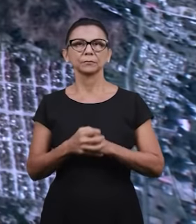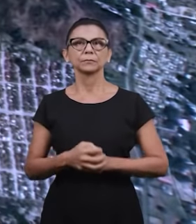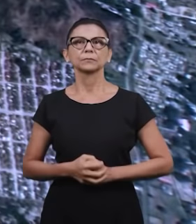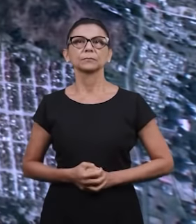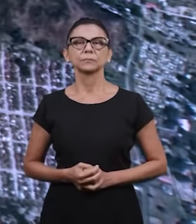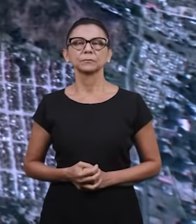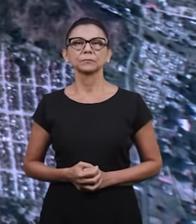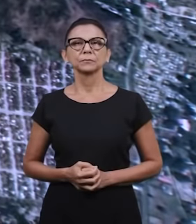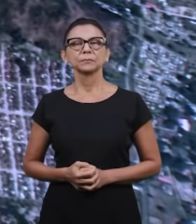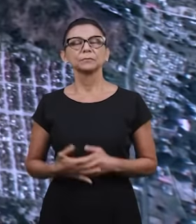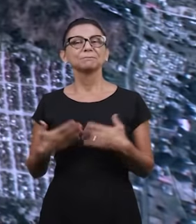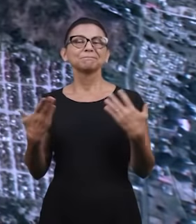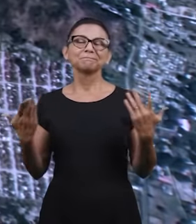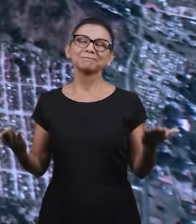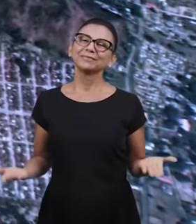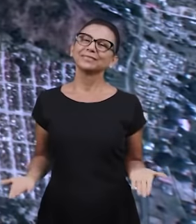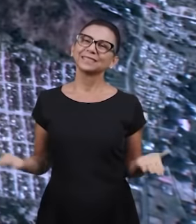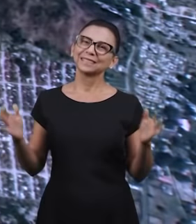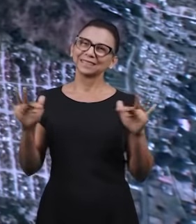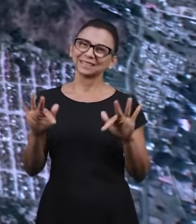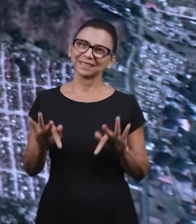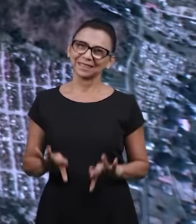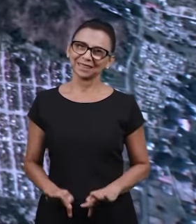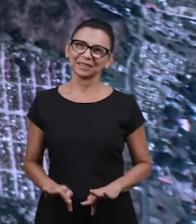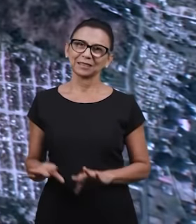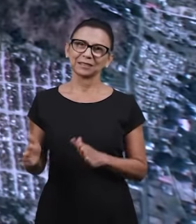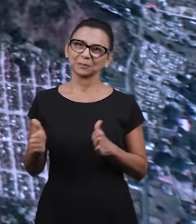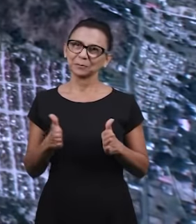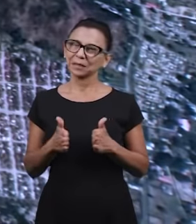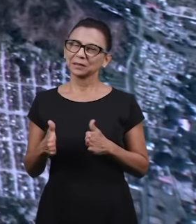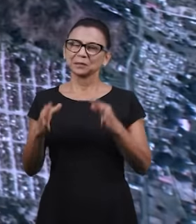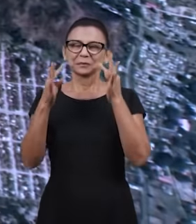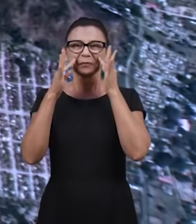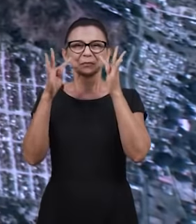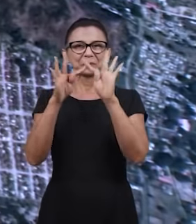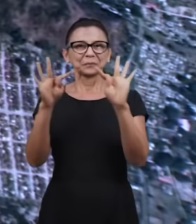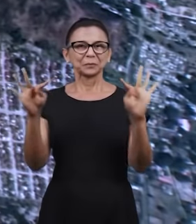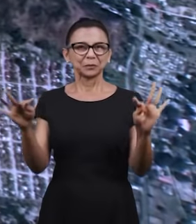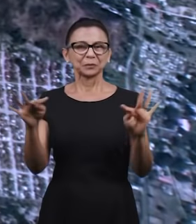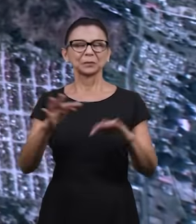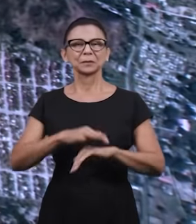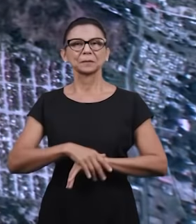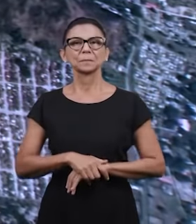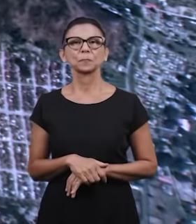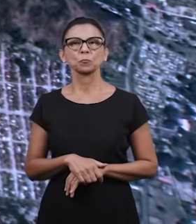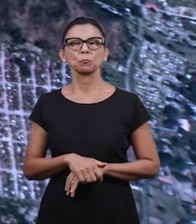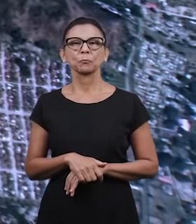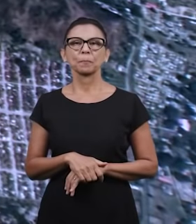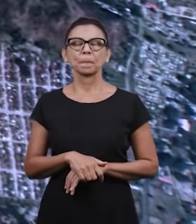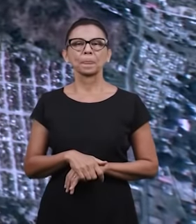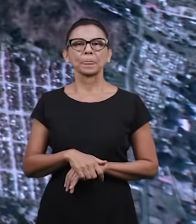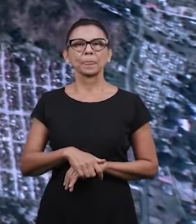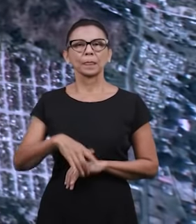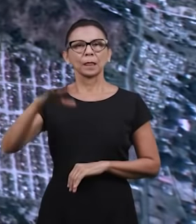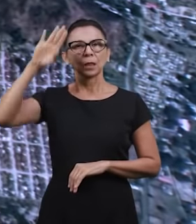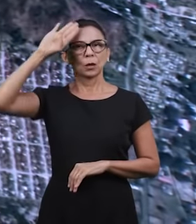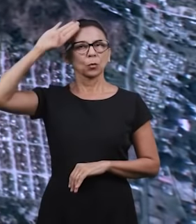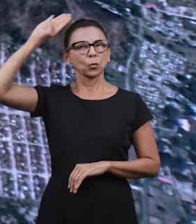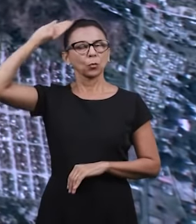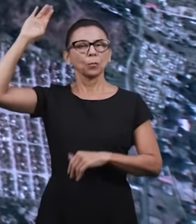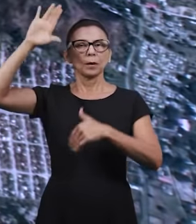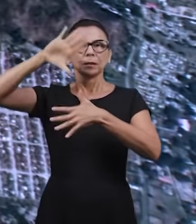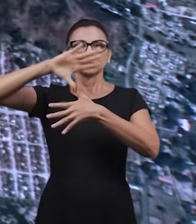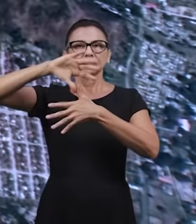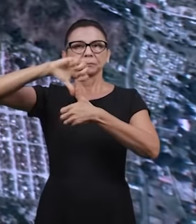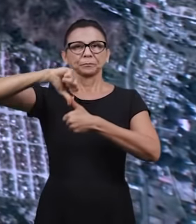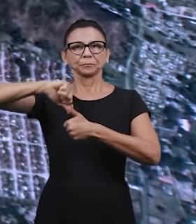Amém Glória a Deus meus irmãos assim nós encerramos esta parte desses testemunhos tão notáveis tanto de Cuba